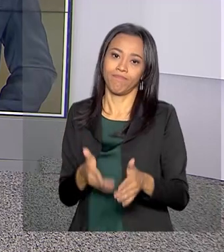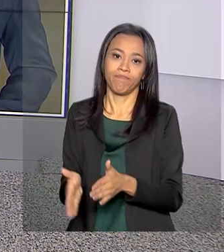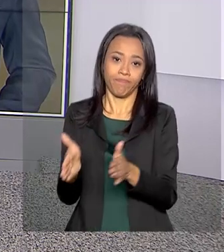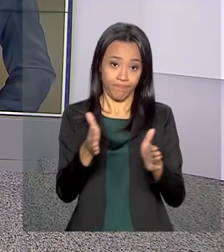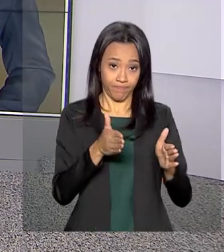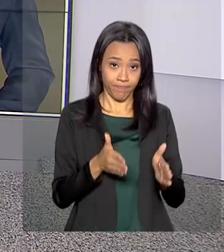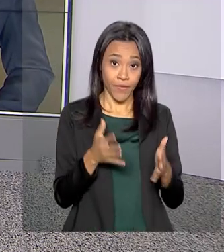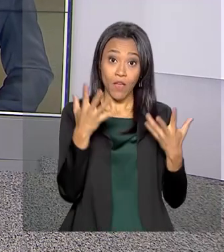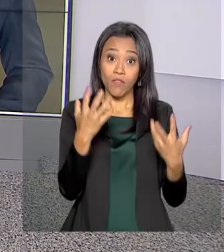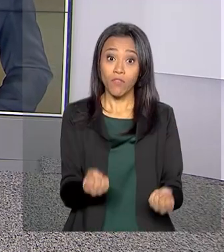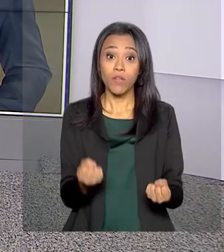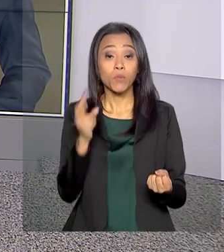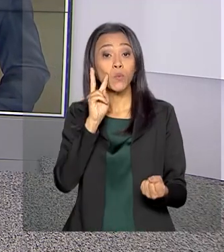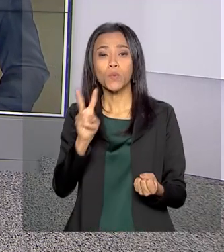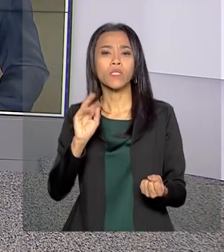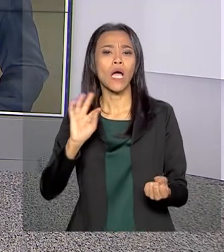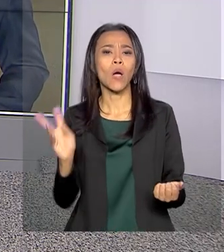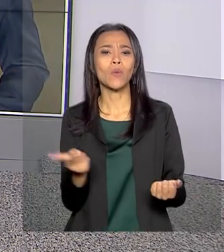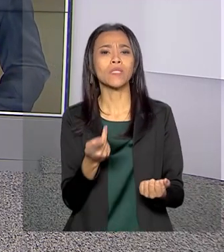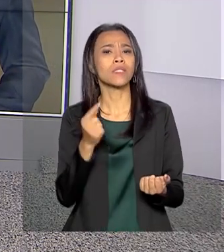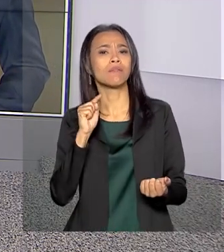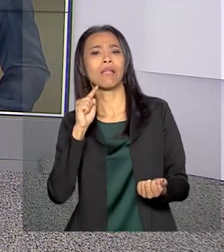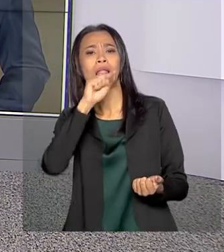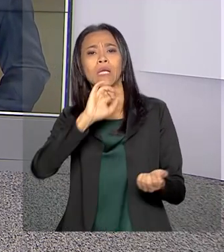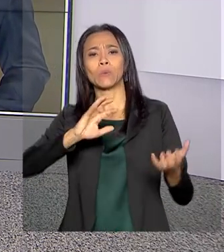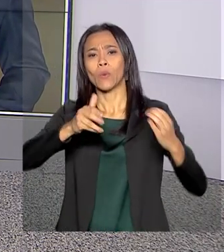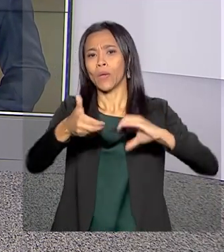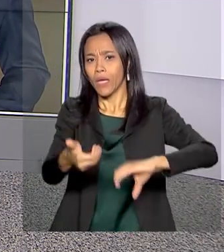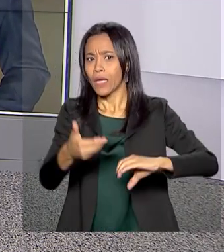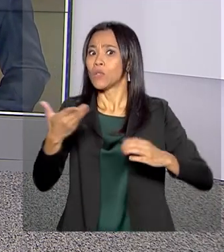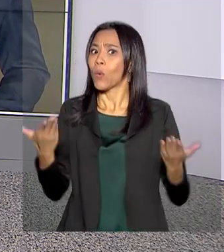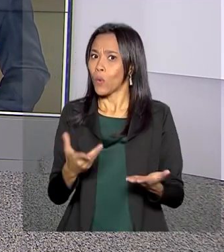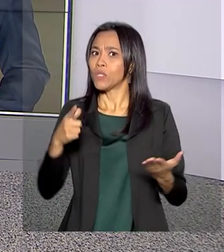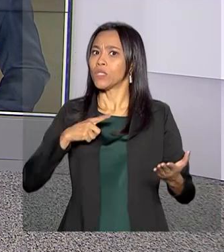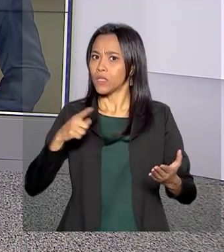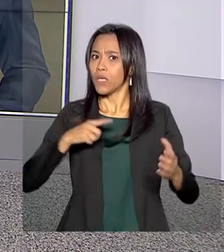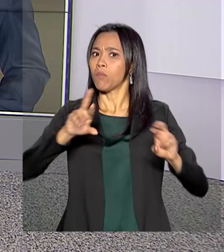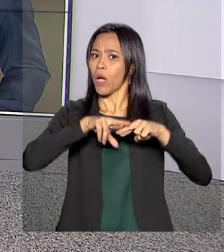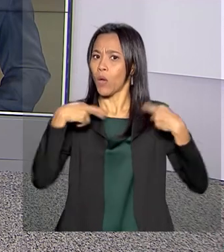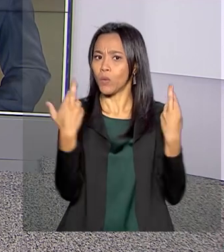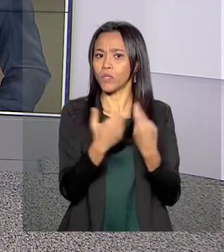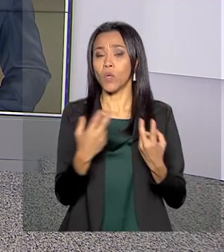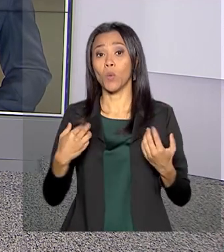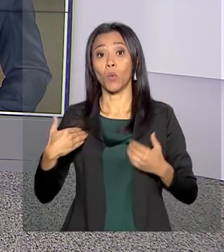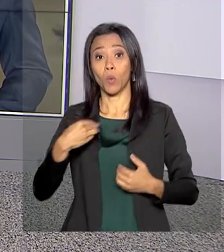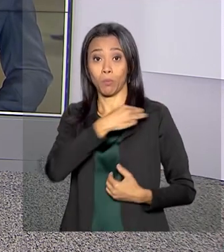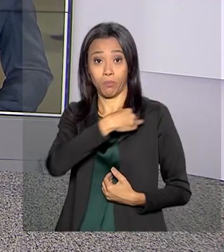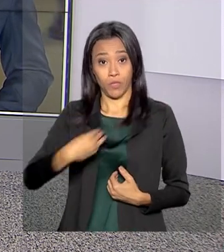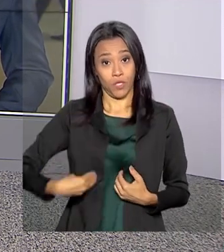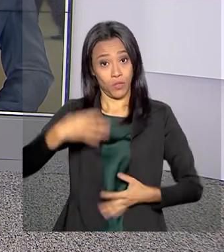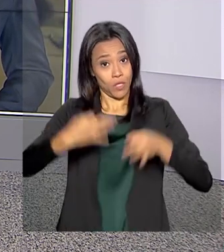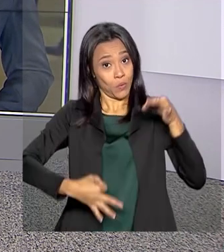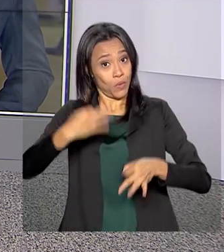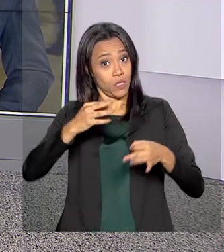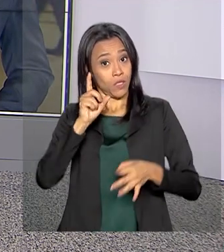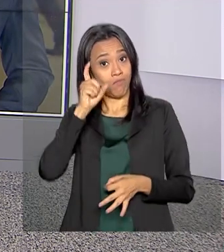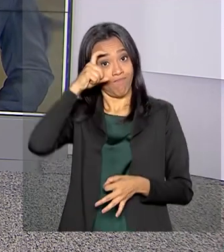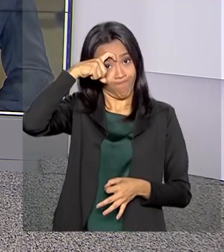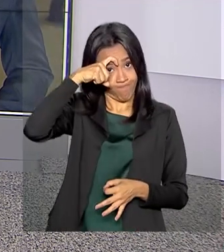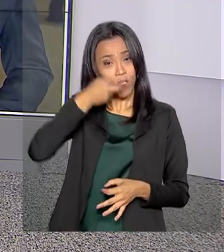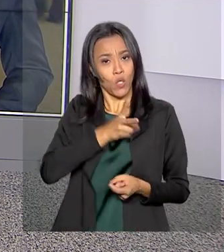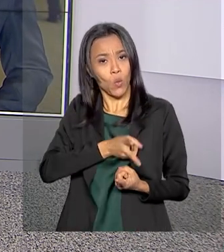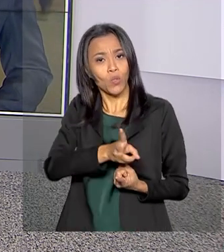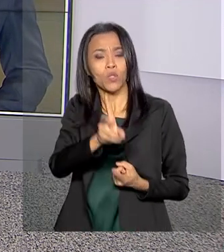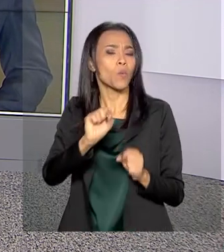E vamos agora ao nosso giro pelo Congresso. Hoje tem audiência pública na Câmara com o ministro da Justiça, Sérgio Moro. E além disso, continuam as